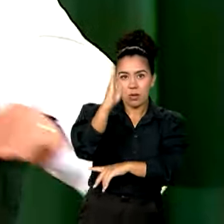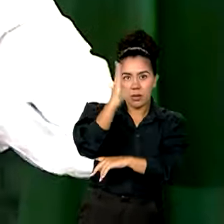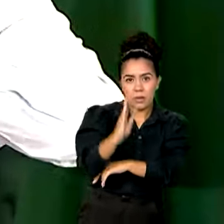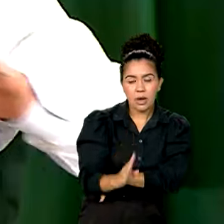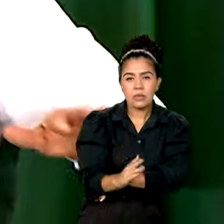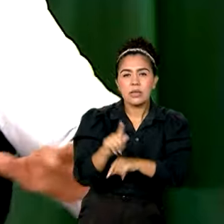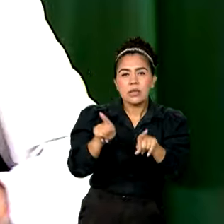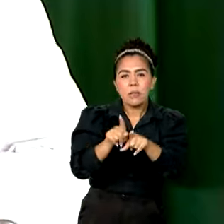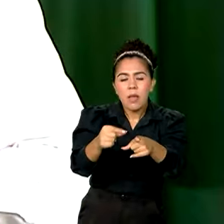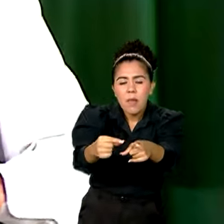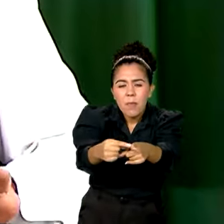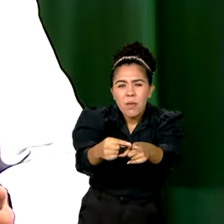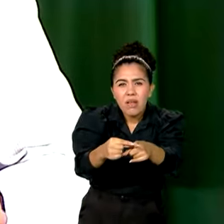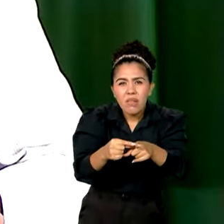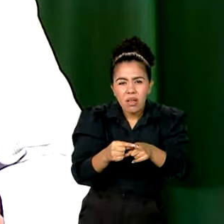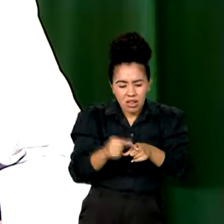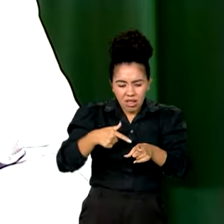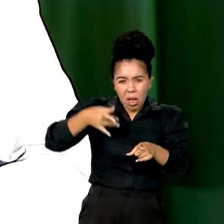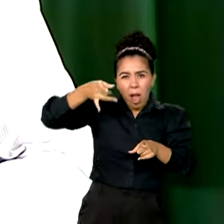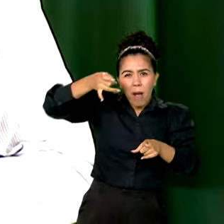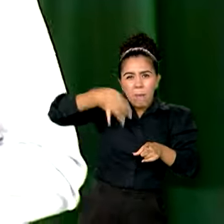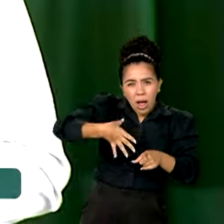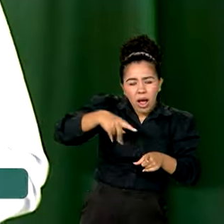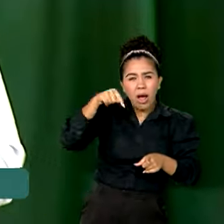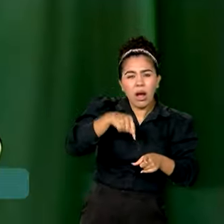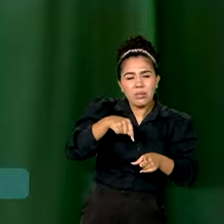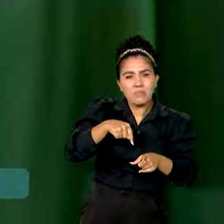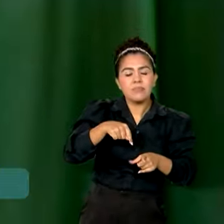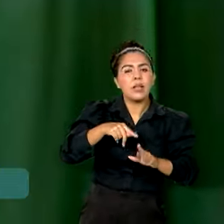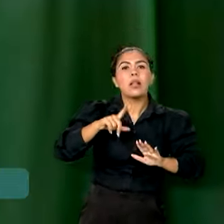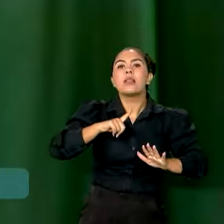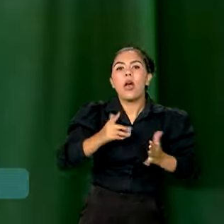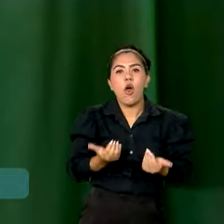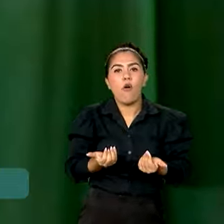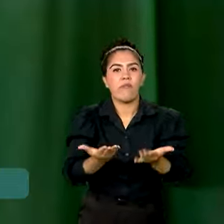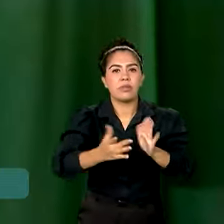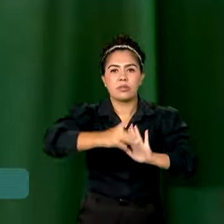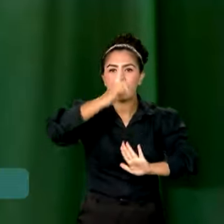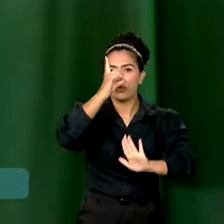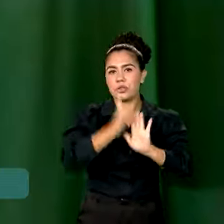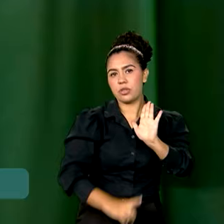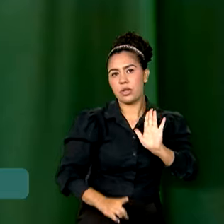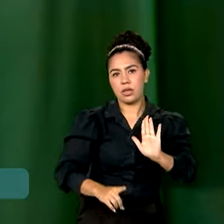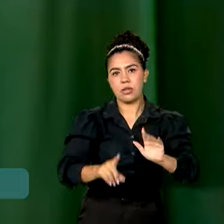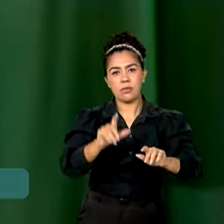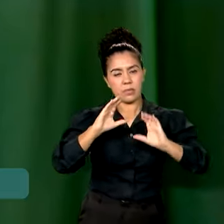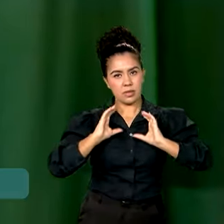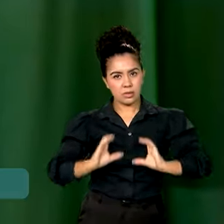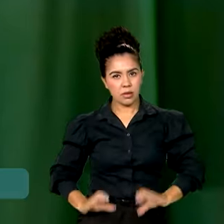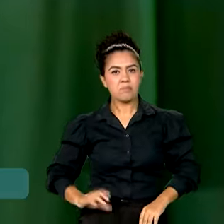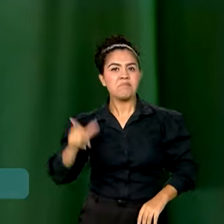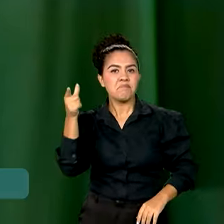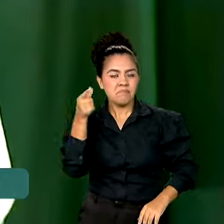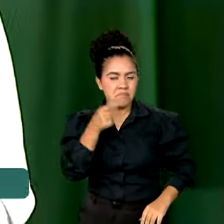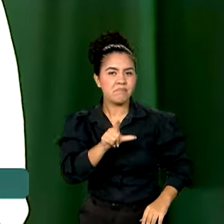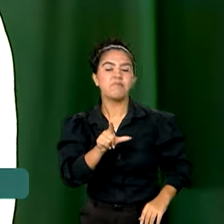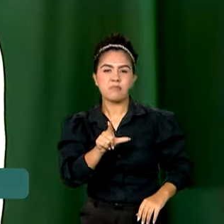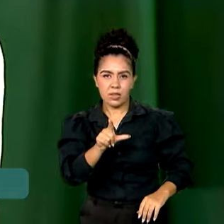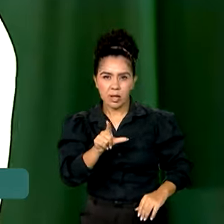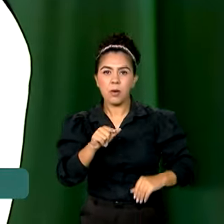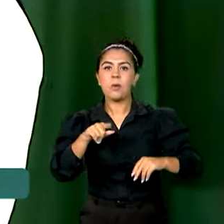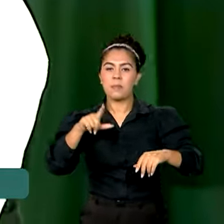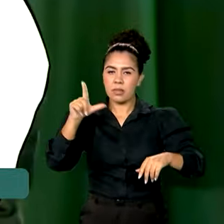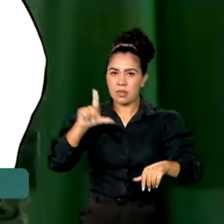periferia abandonada que nós temos, o direito do cidadão ser atendido decentemente por